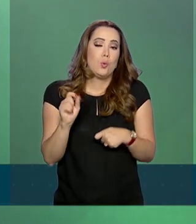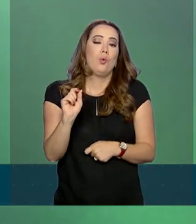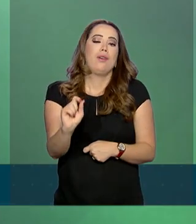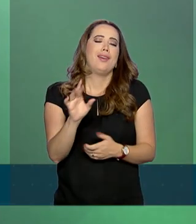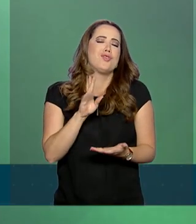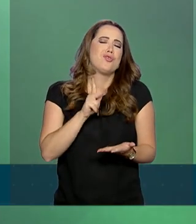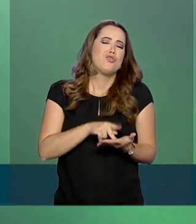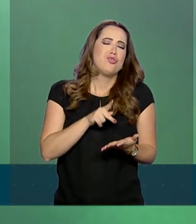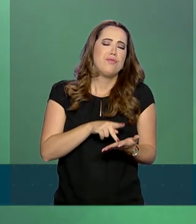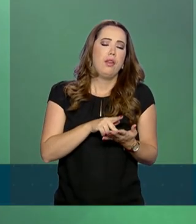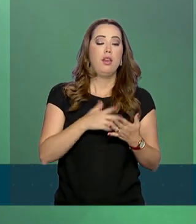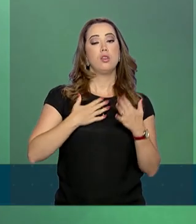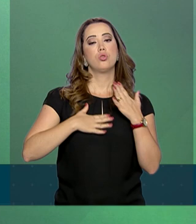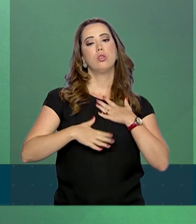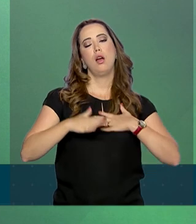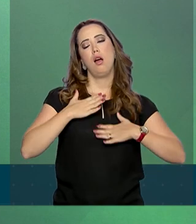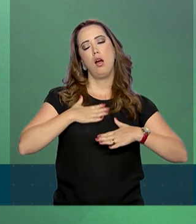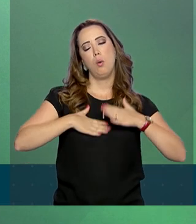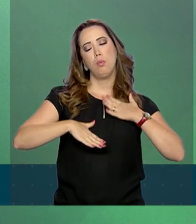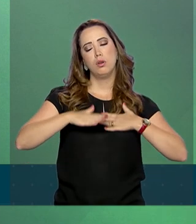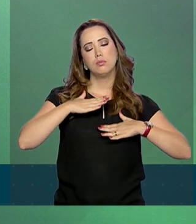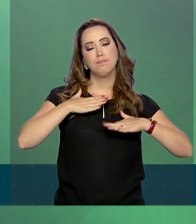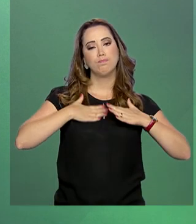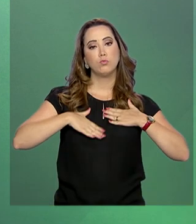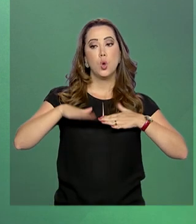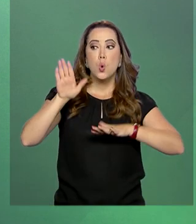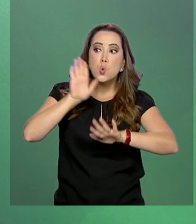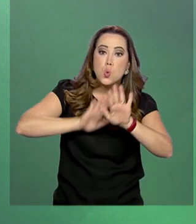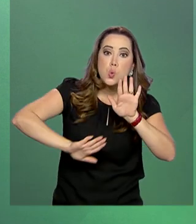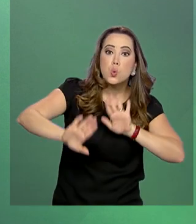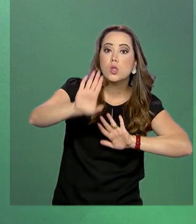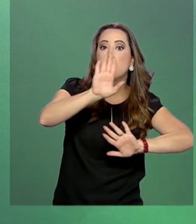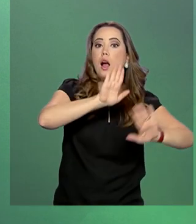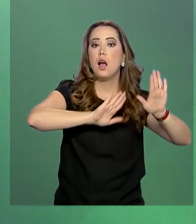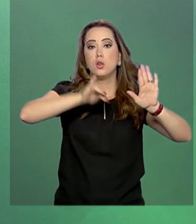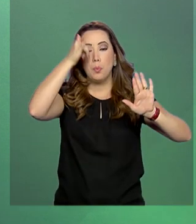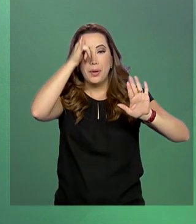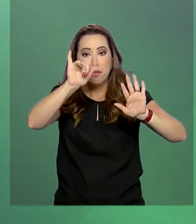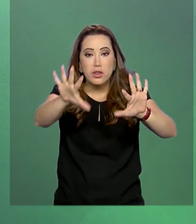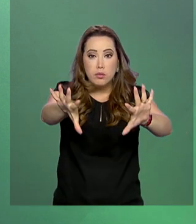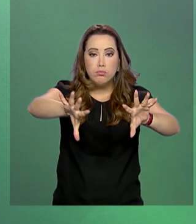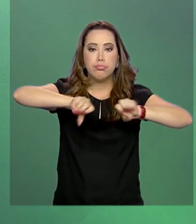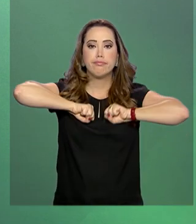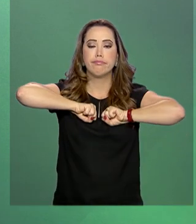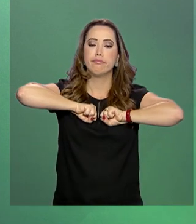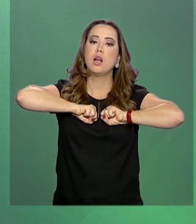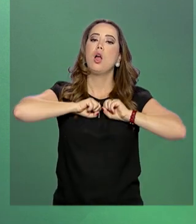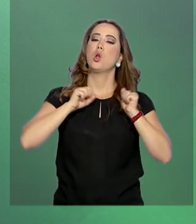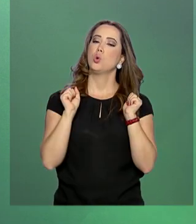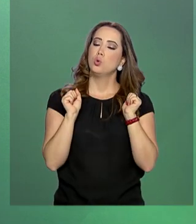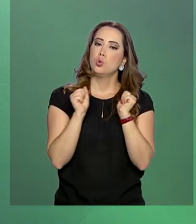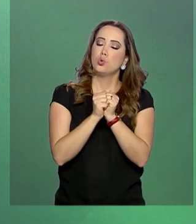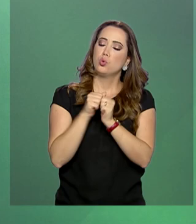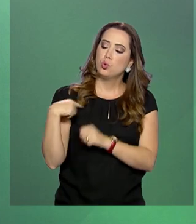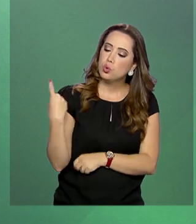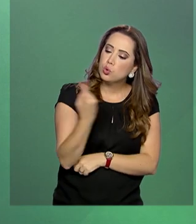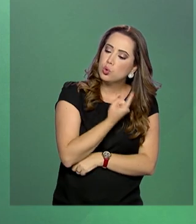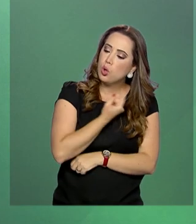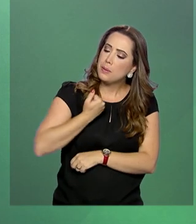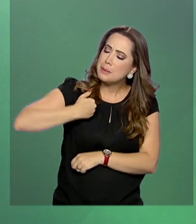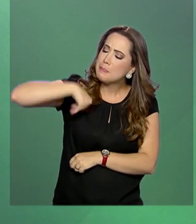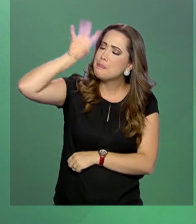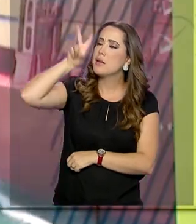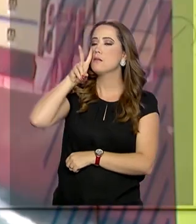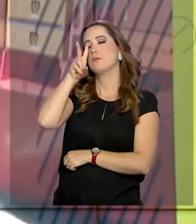da população, muito cuidado para evitar o contágio e juntos somos mais